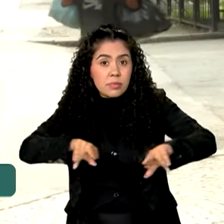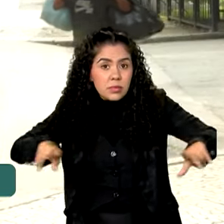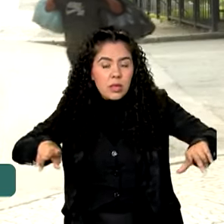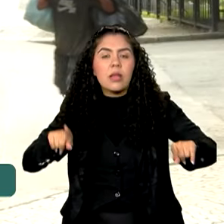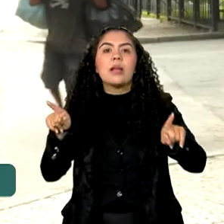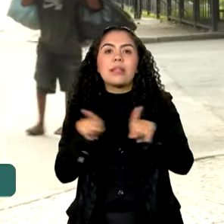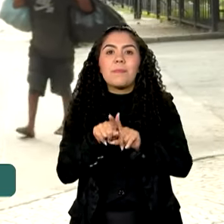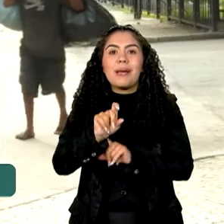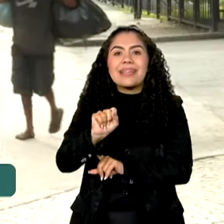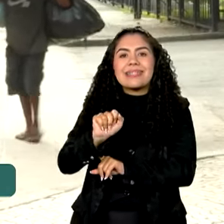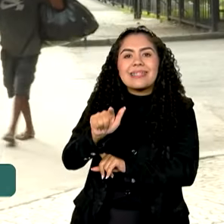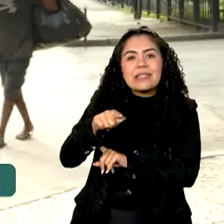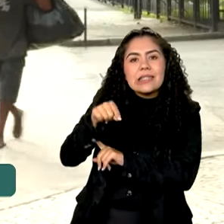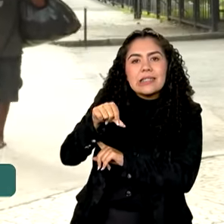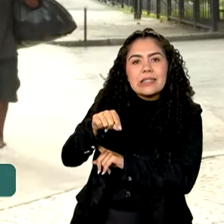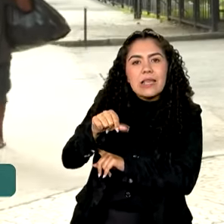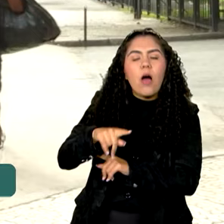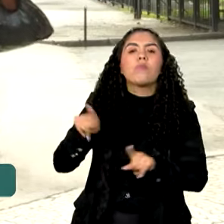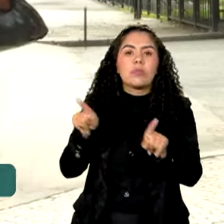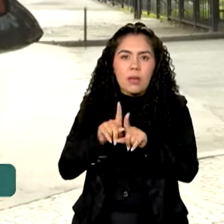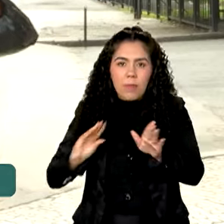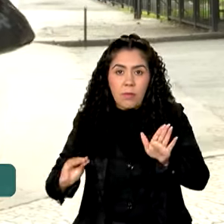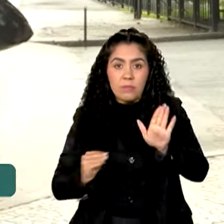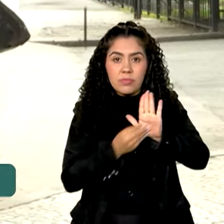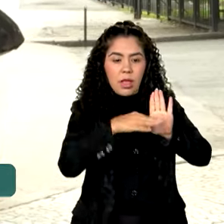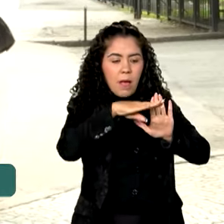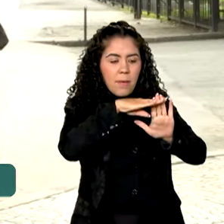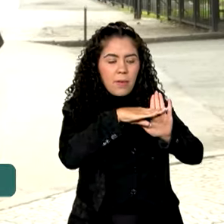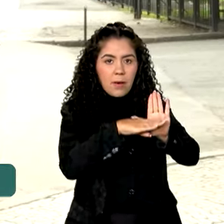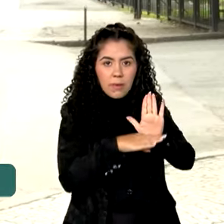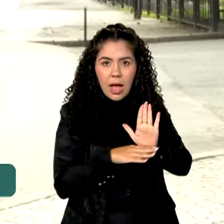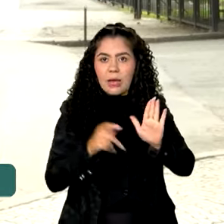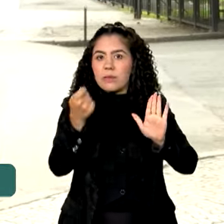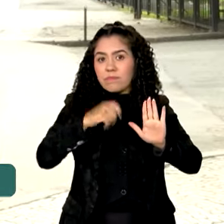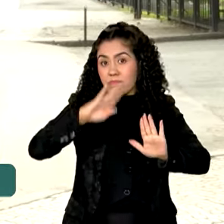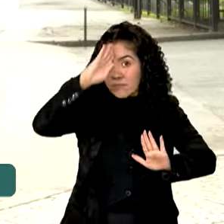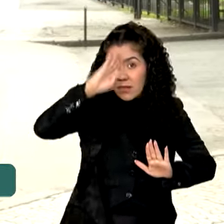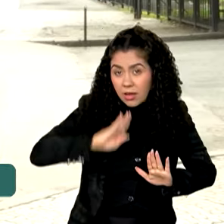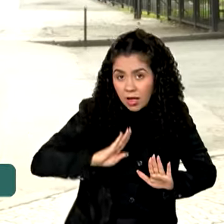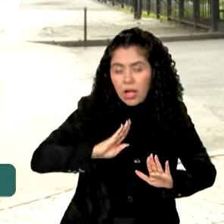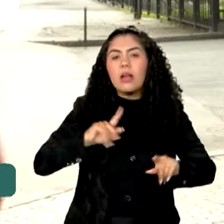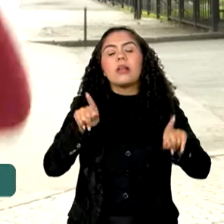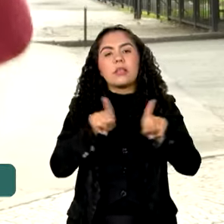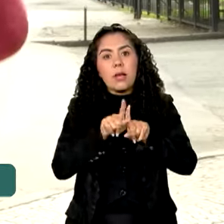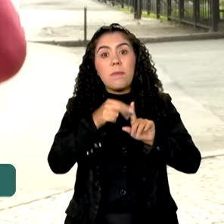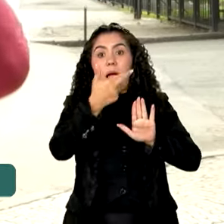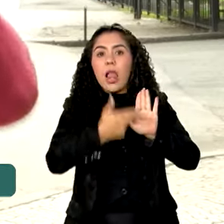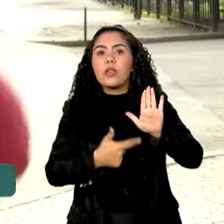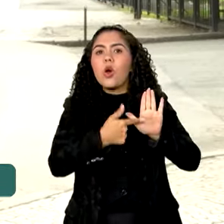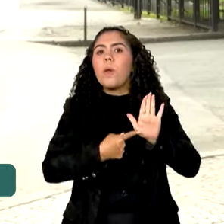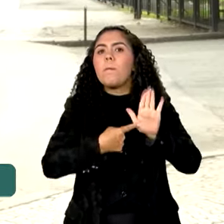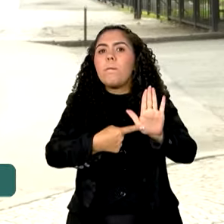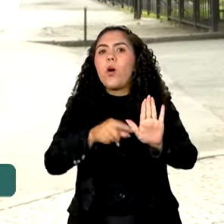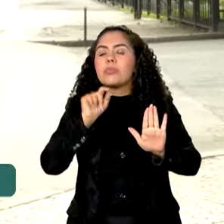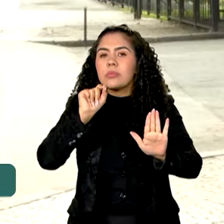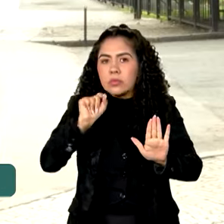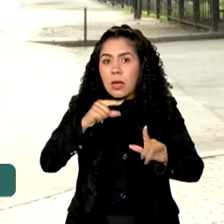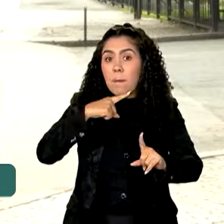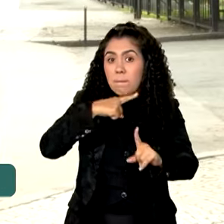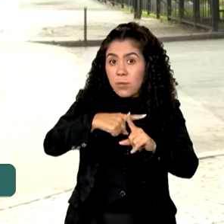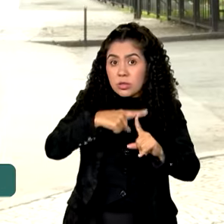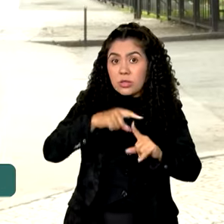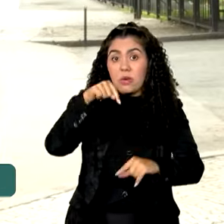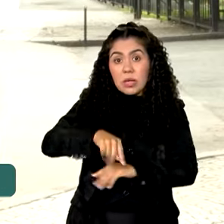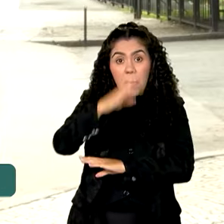lista de alimentos com isenção. O relatório também aponta como favorável o desmatamento no